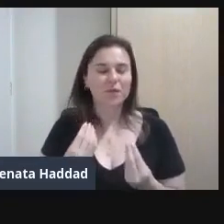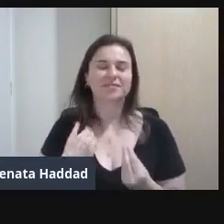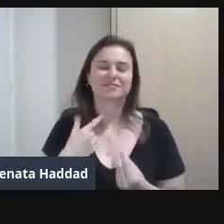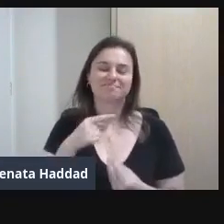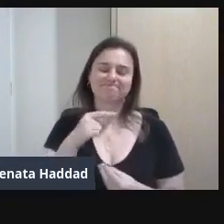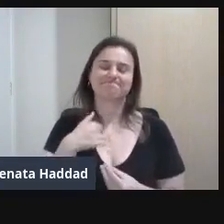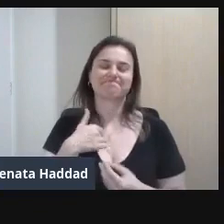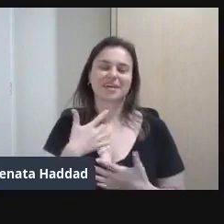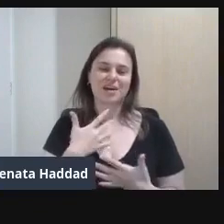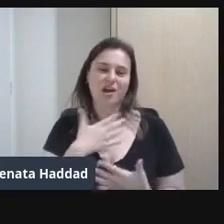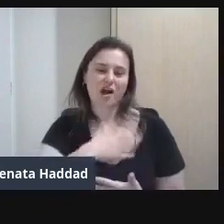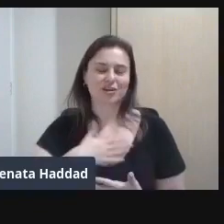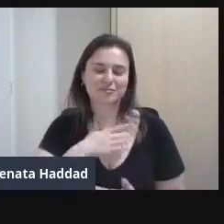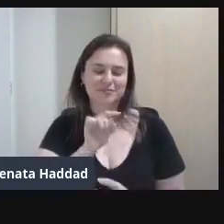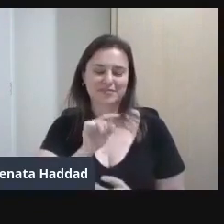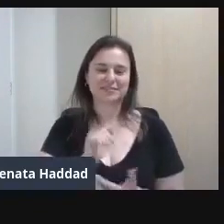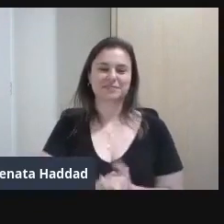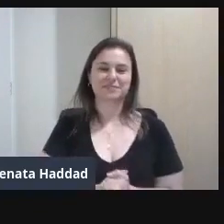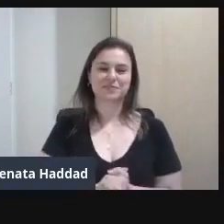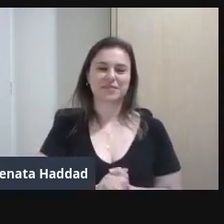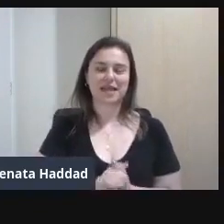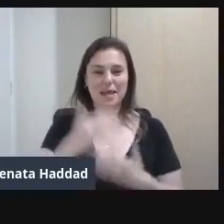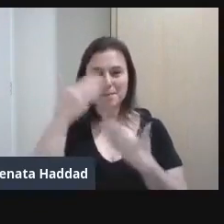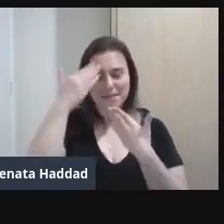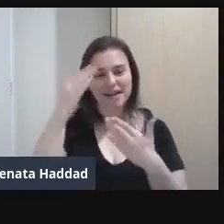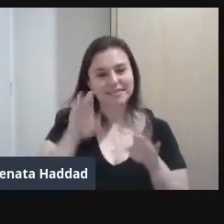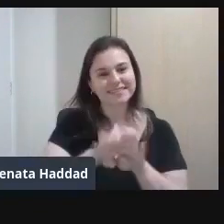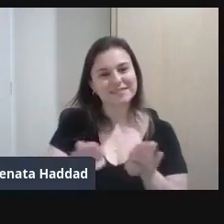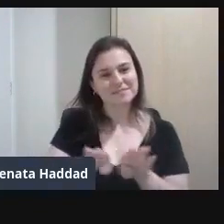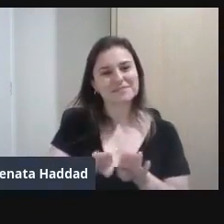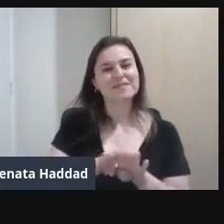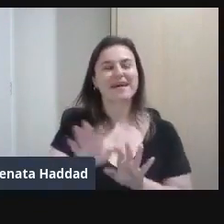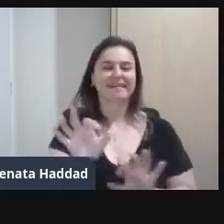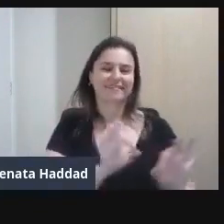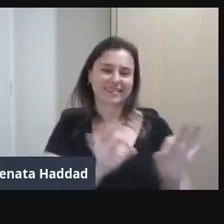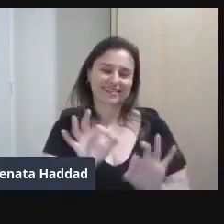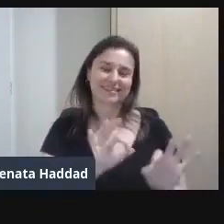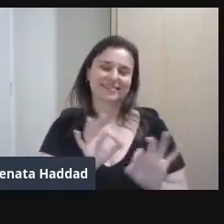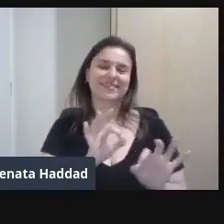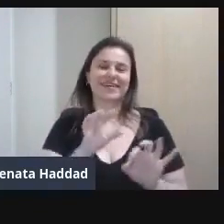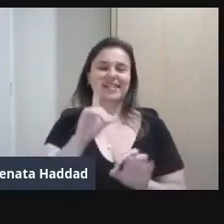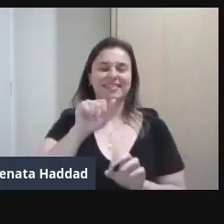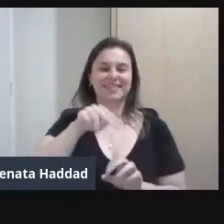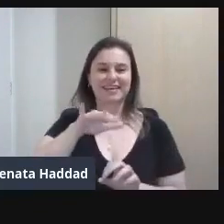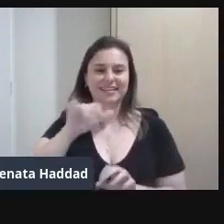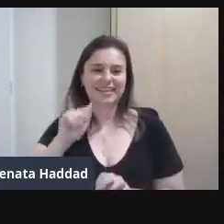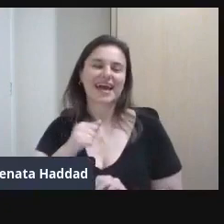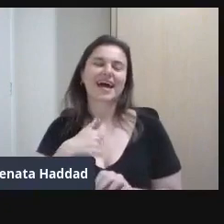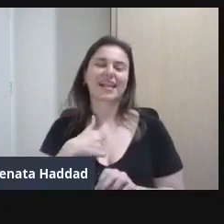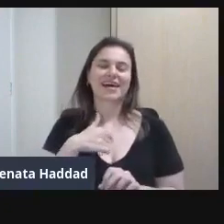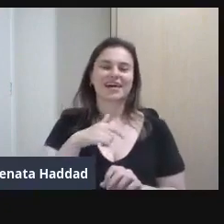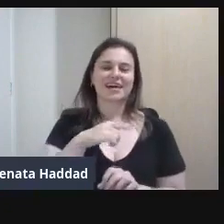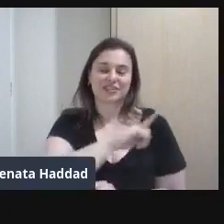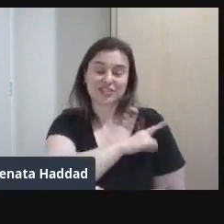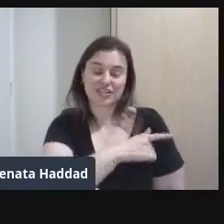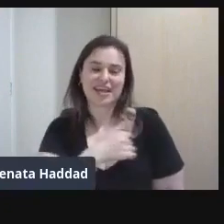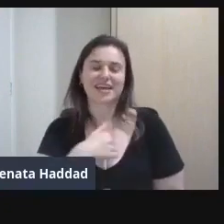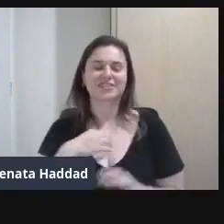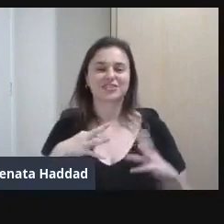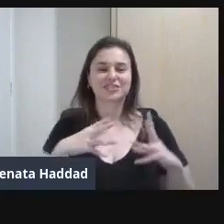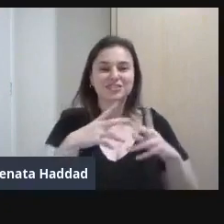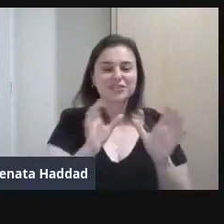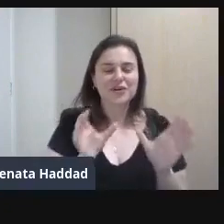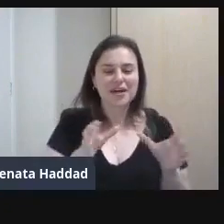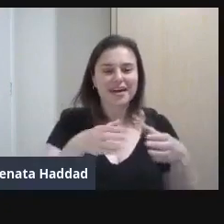muito Agradecer também A nossa coordenadora Daniela Mendes A nossa gerente diretora Rosana Martins E toda a equipe